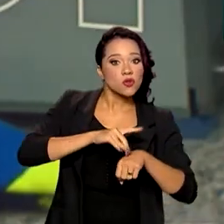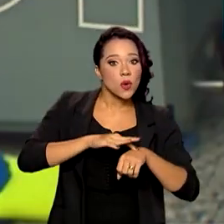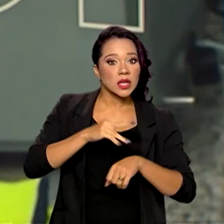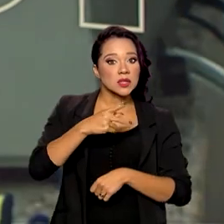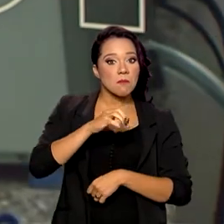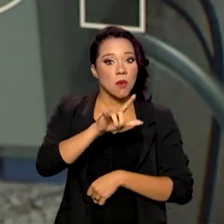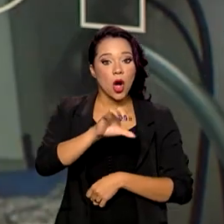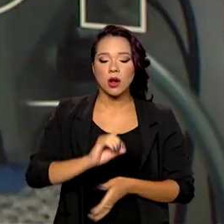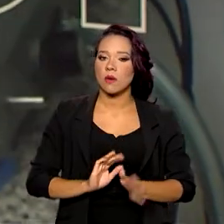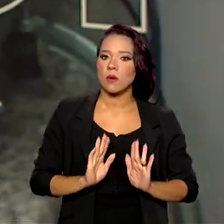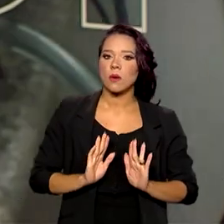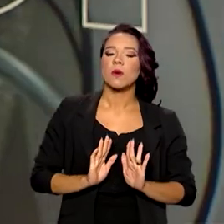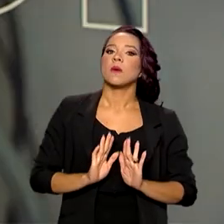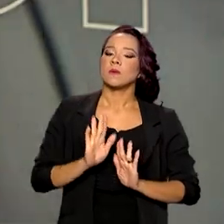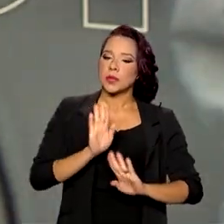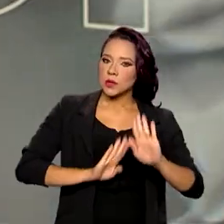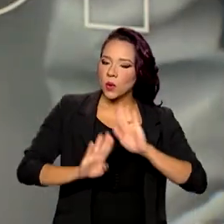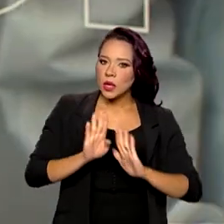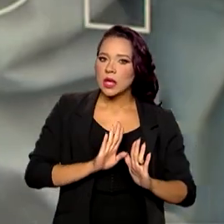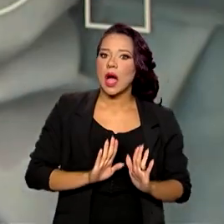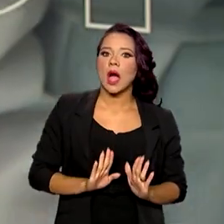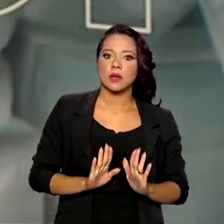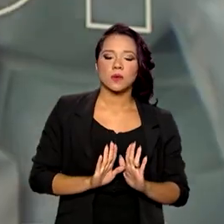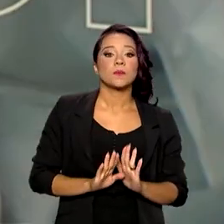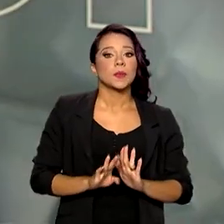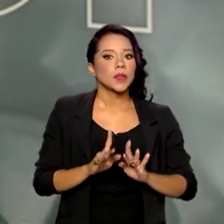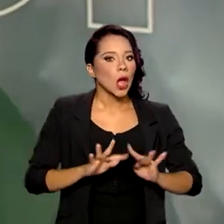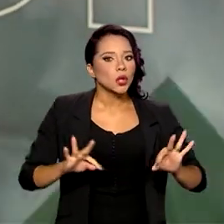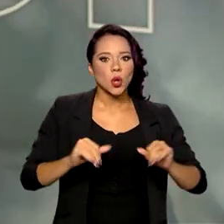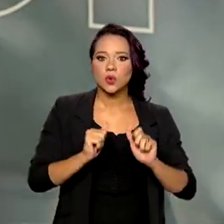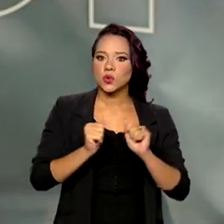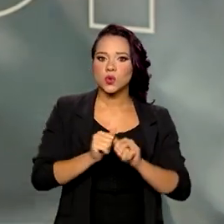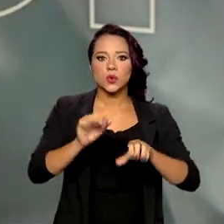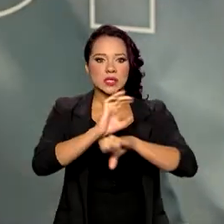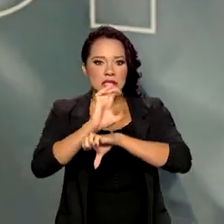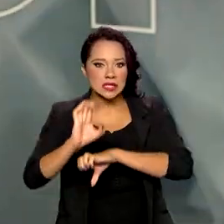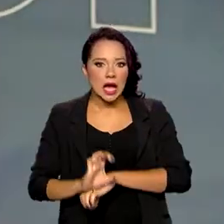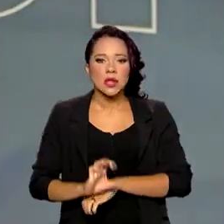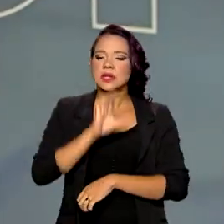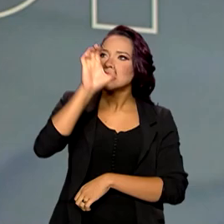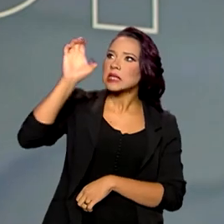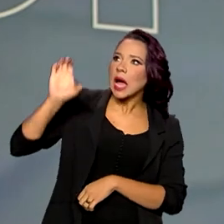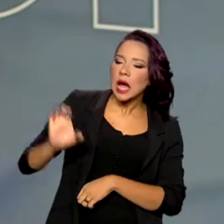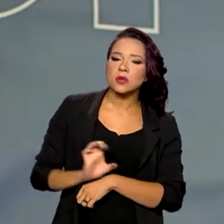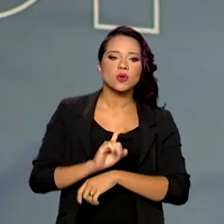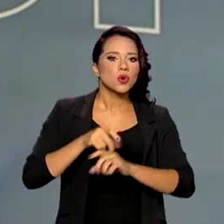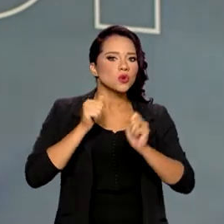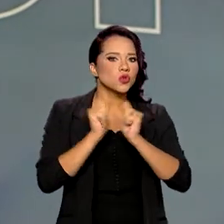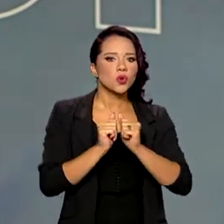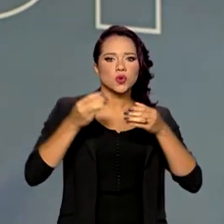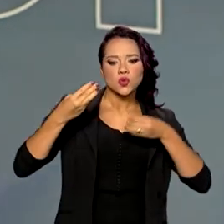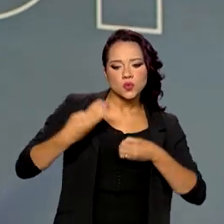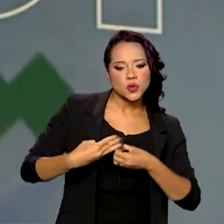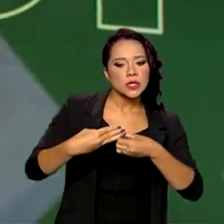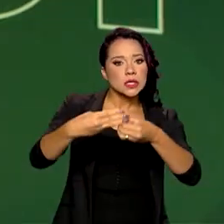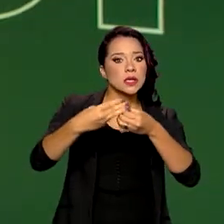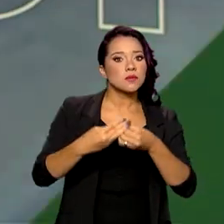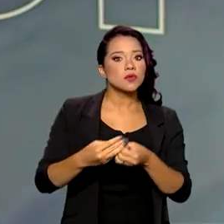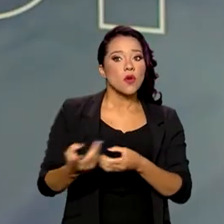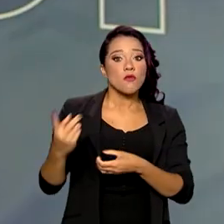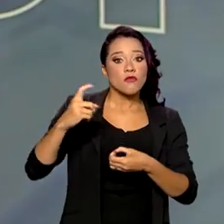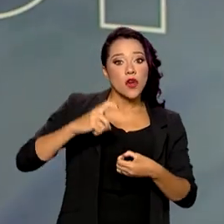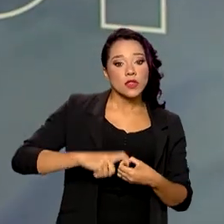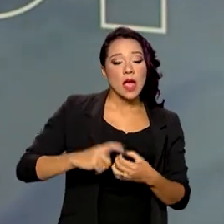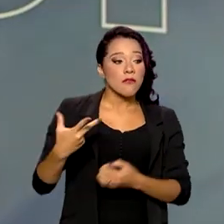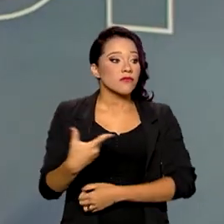que consigamos, juntos com todos os estados e municípios, recuperar as coberturas vacinais